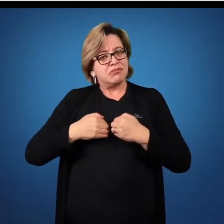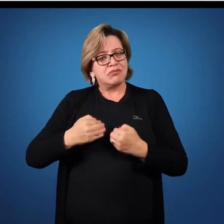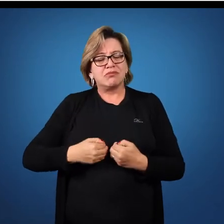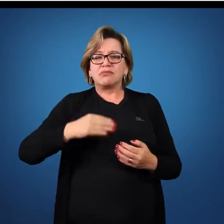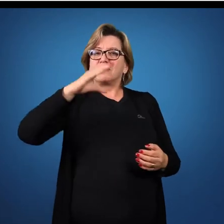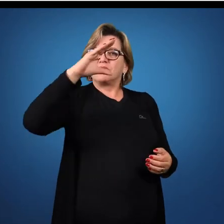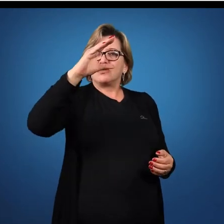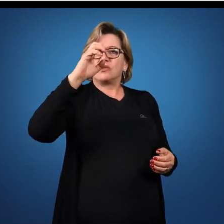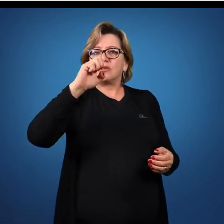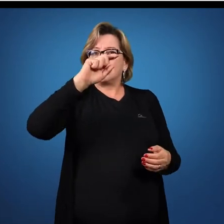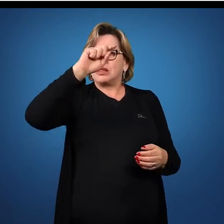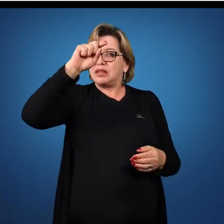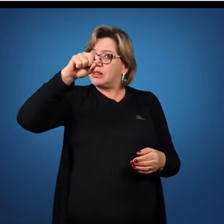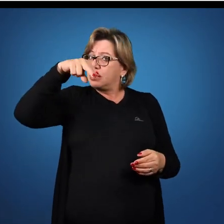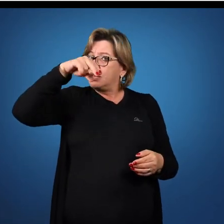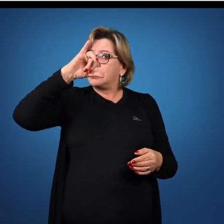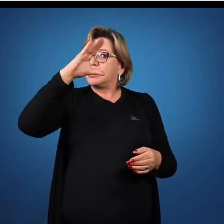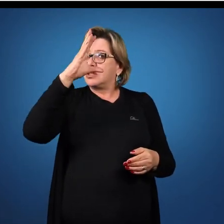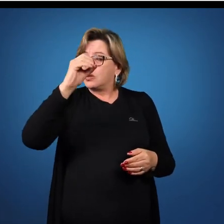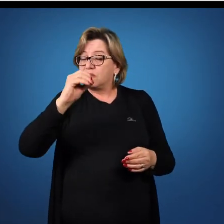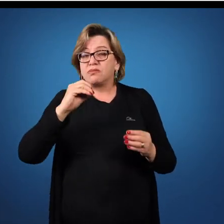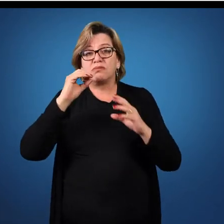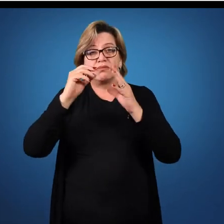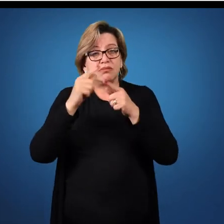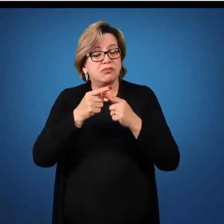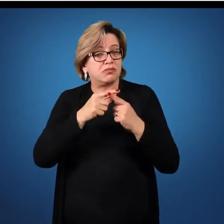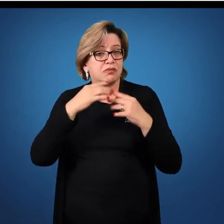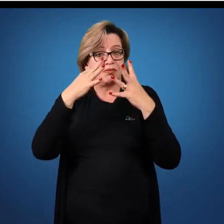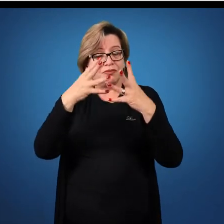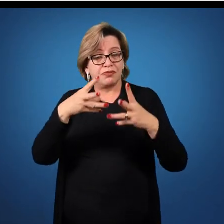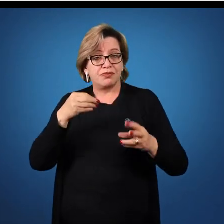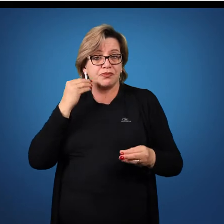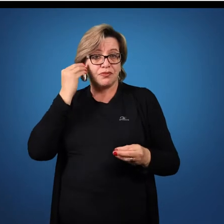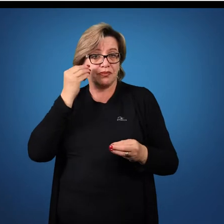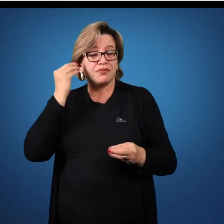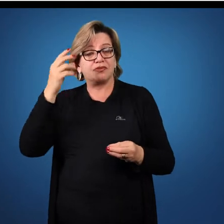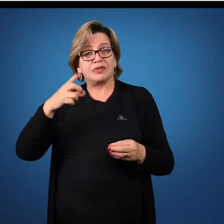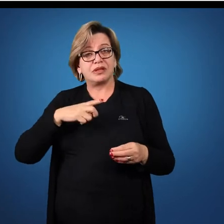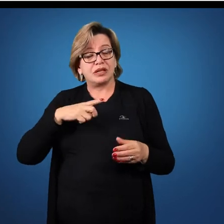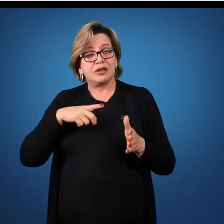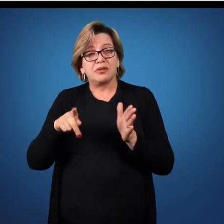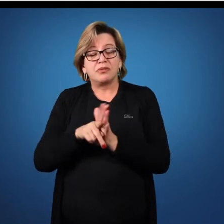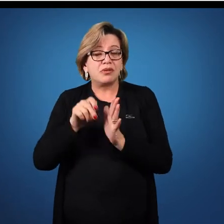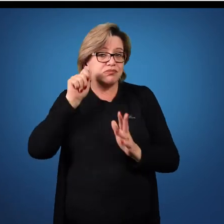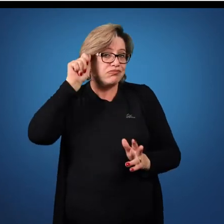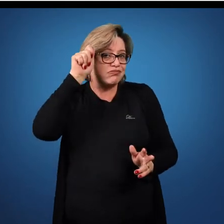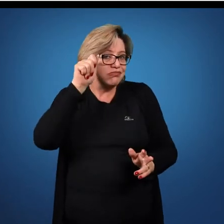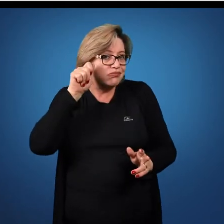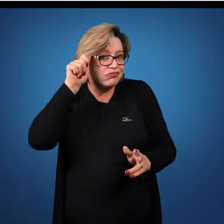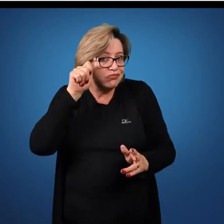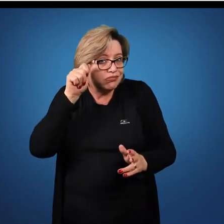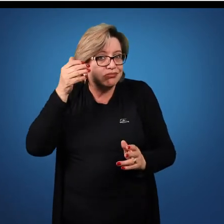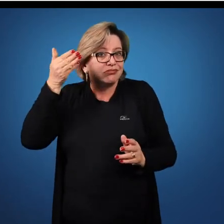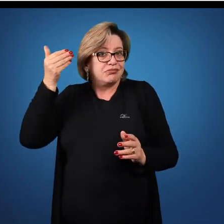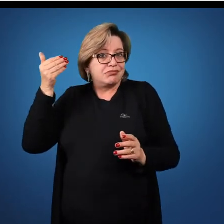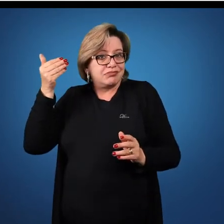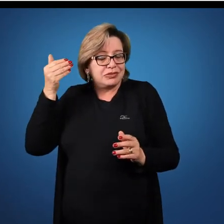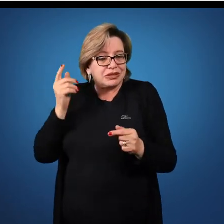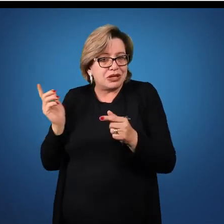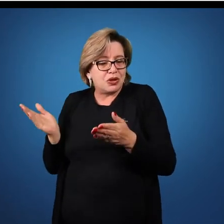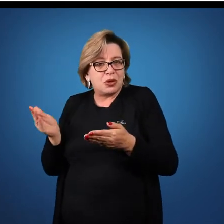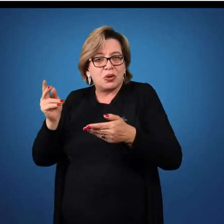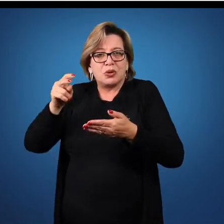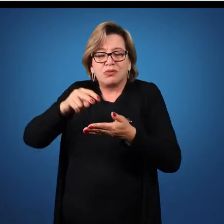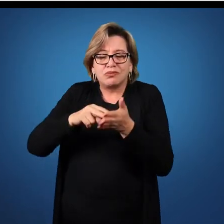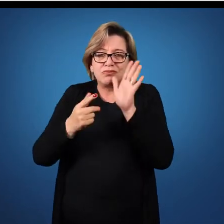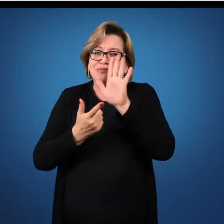em cena, onde todas essas experiências tidas do ator anteriormente vão ser trazidas às cenas,